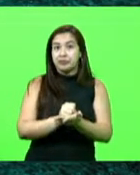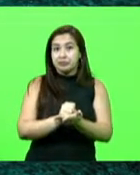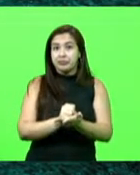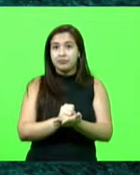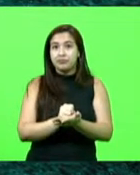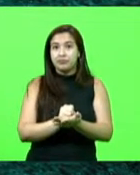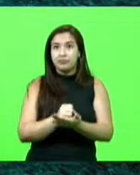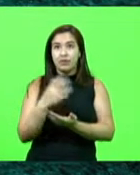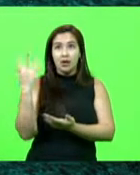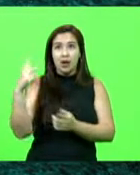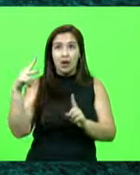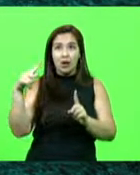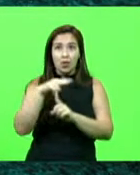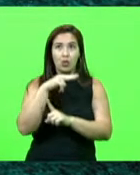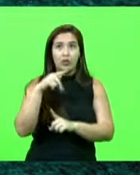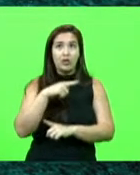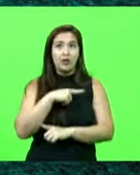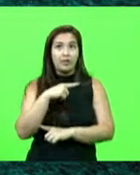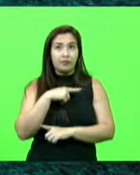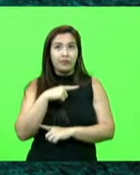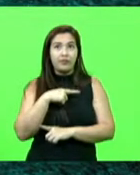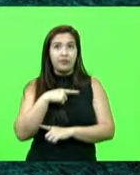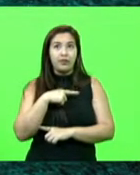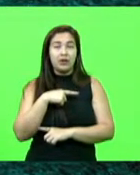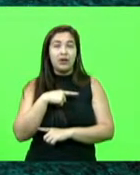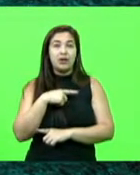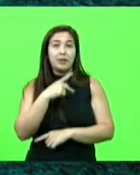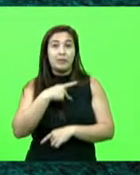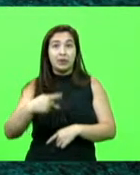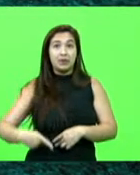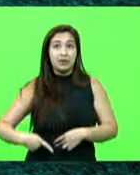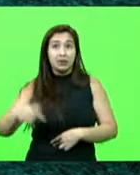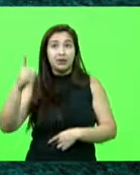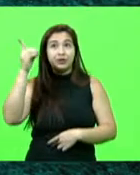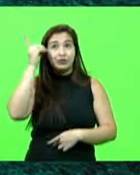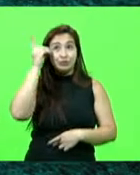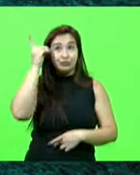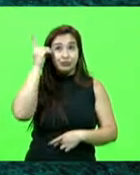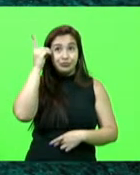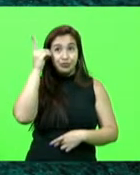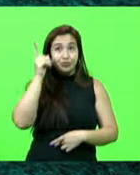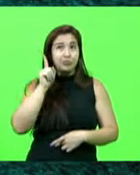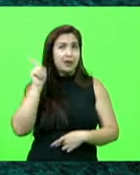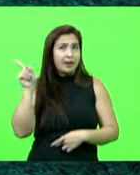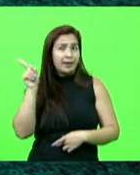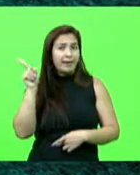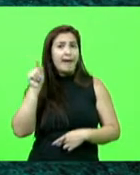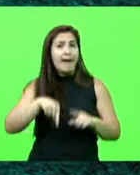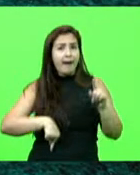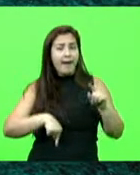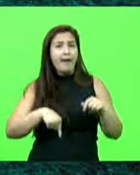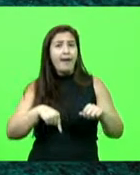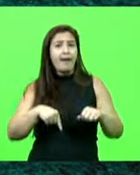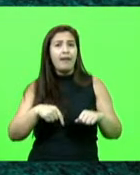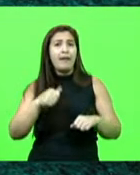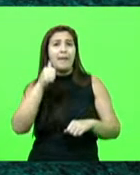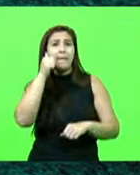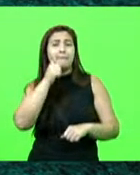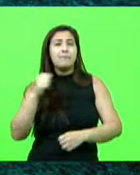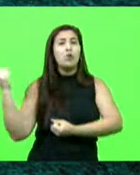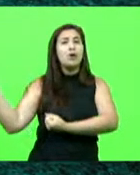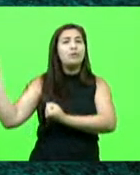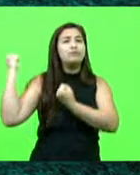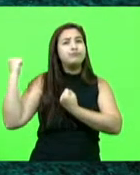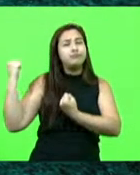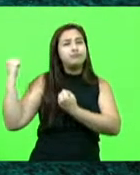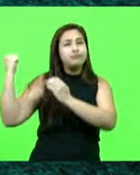cortado, mas ali em cima tem um adesivo da Presidente Dilma, ali ó, coração valente. E é uma feminista nua, segurando o símbolo